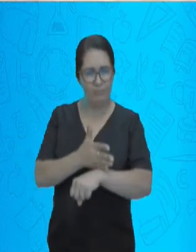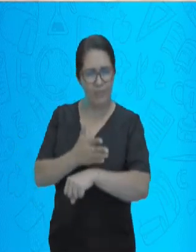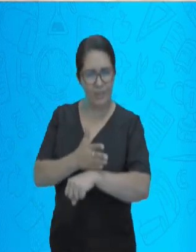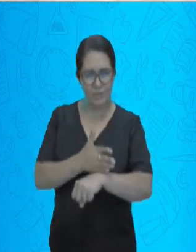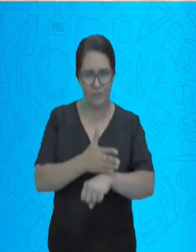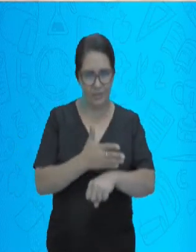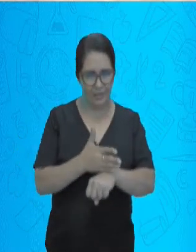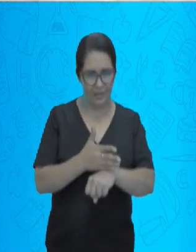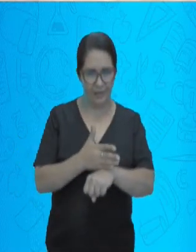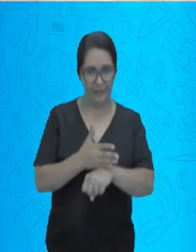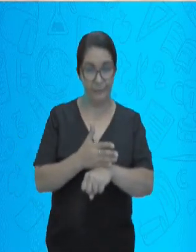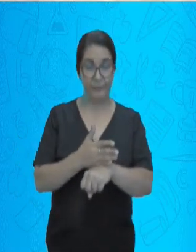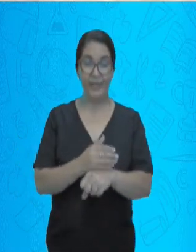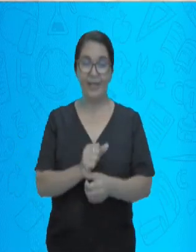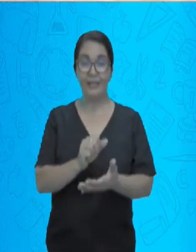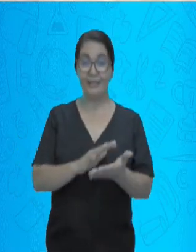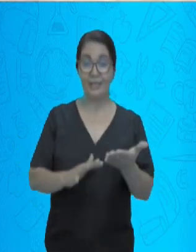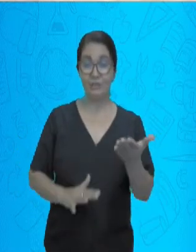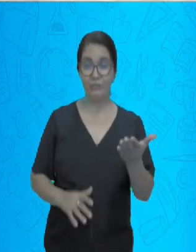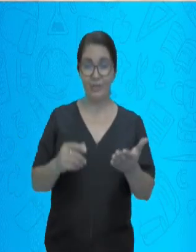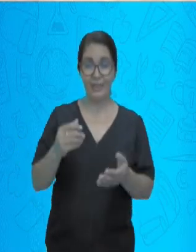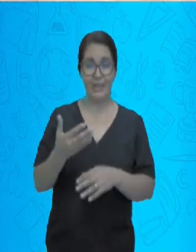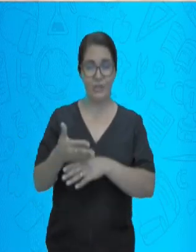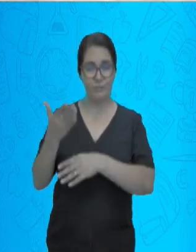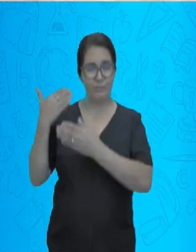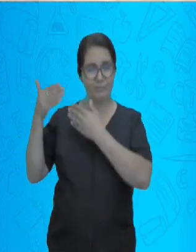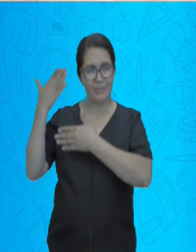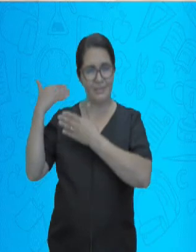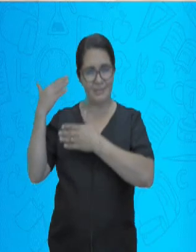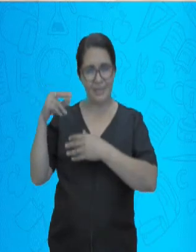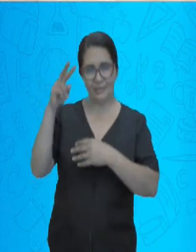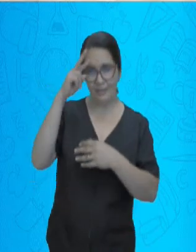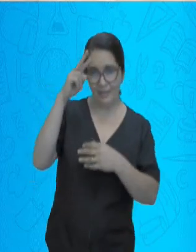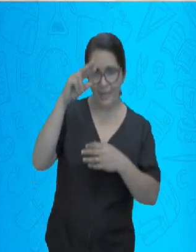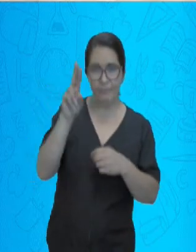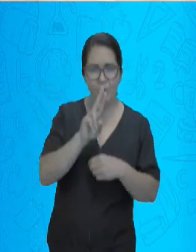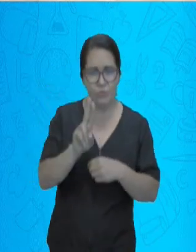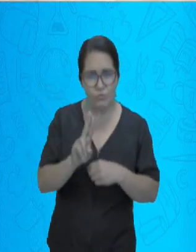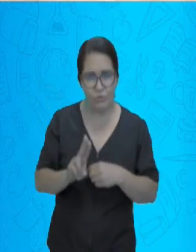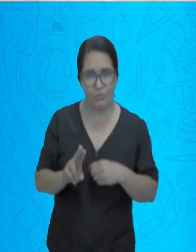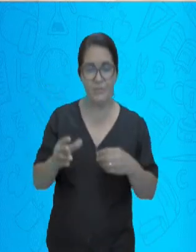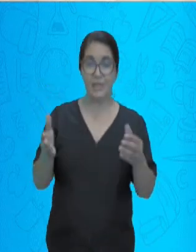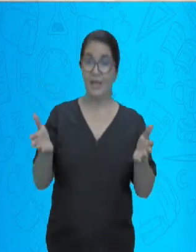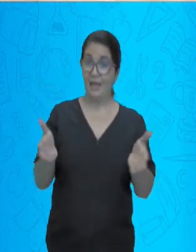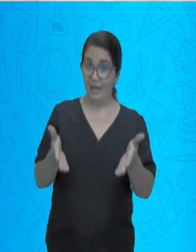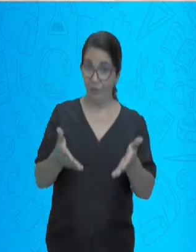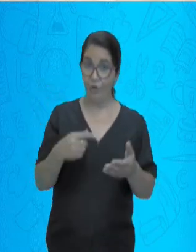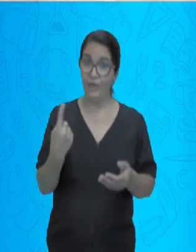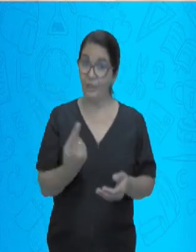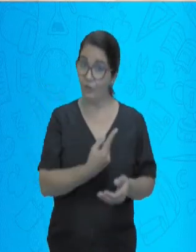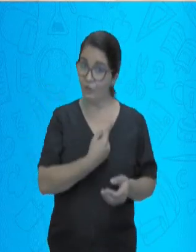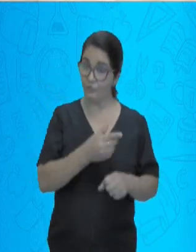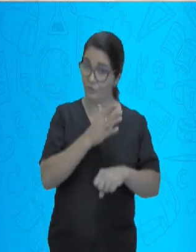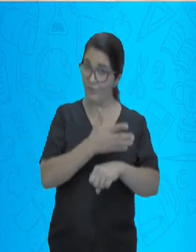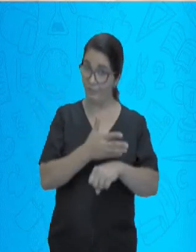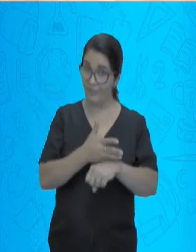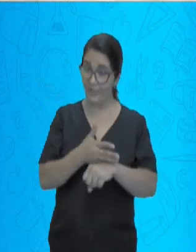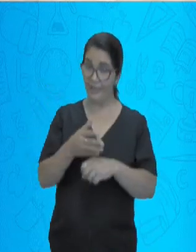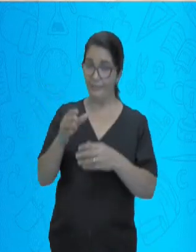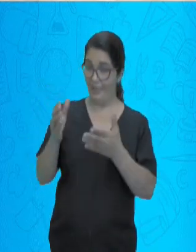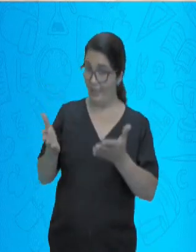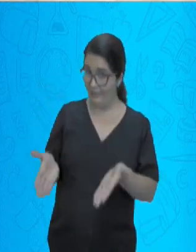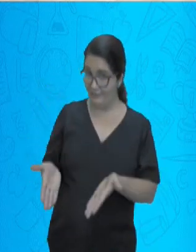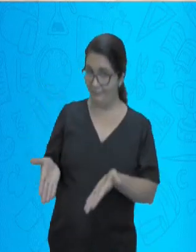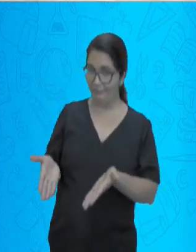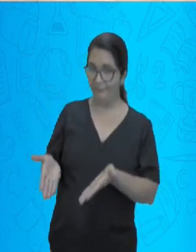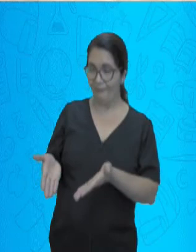prática e visual como que acontece e onde acontece esse processo digestório. Bom, tudo começa